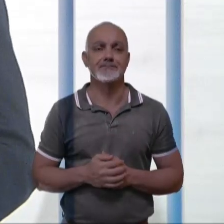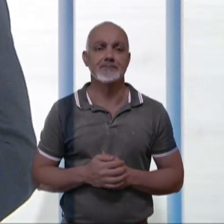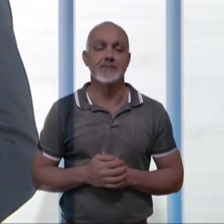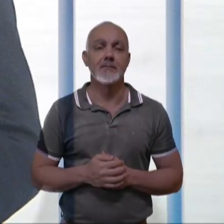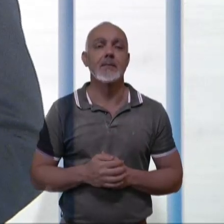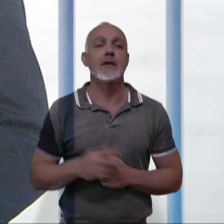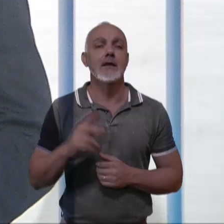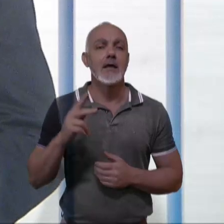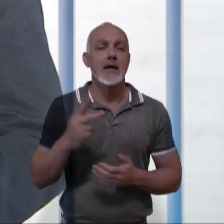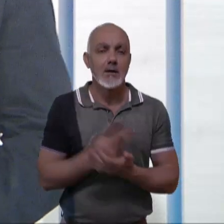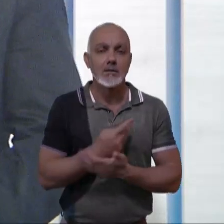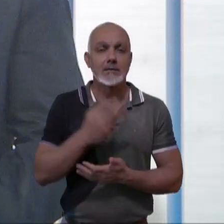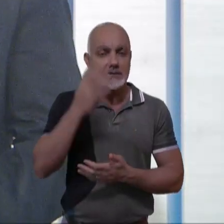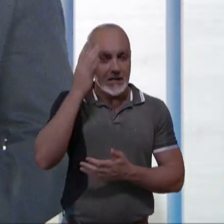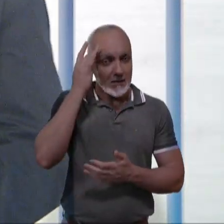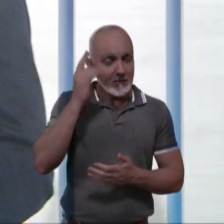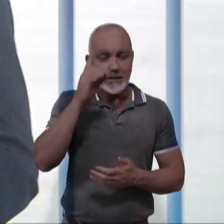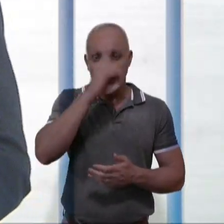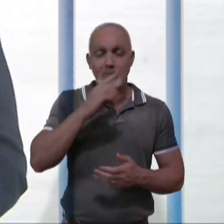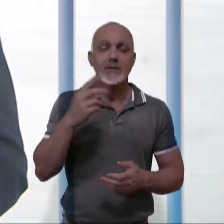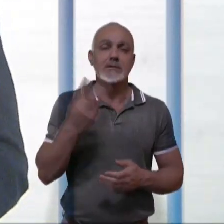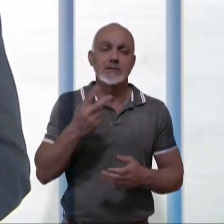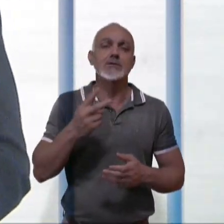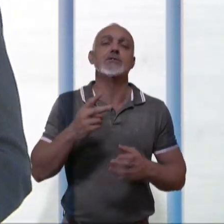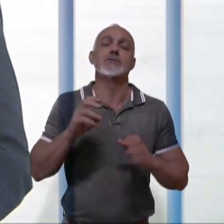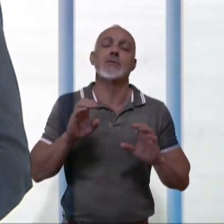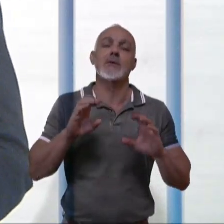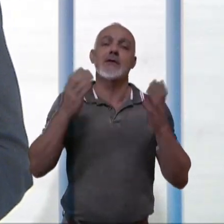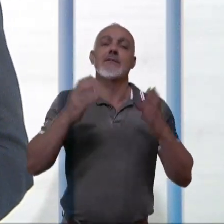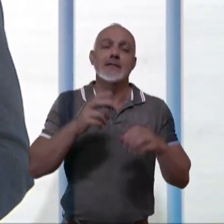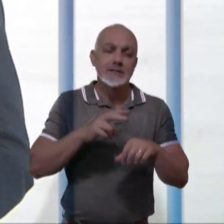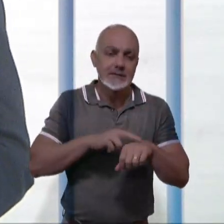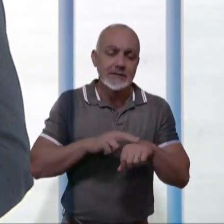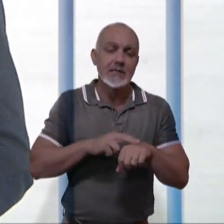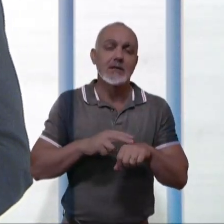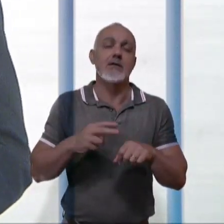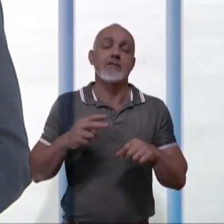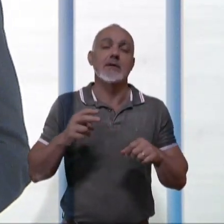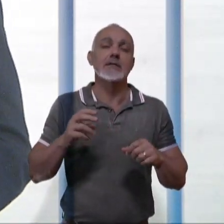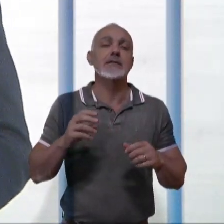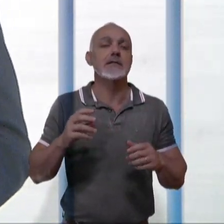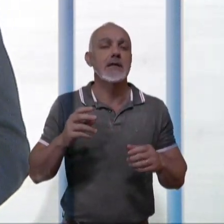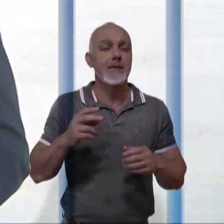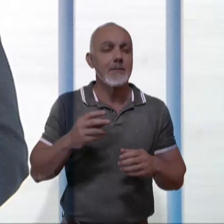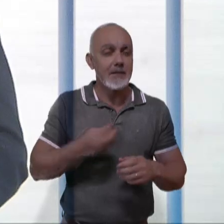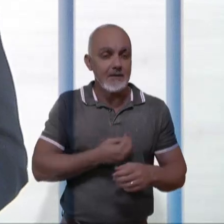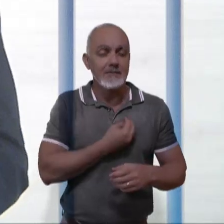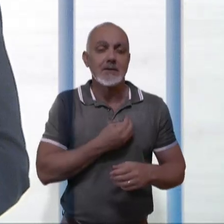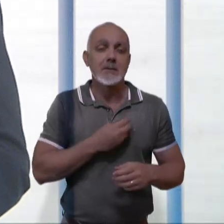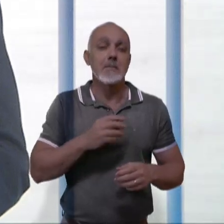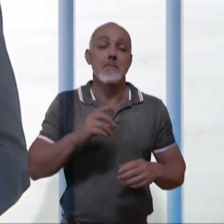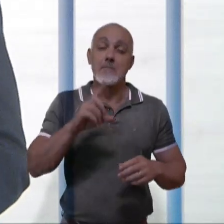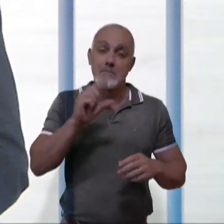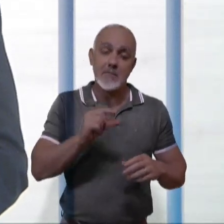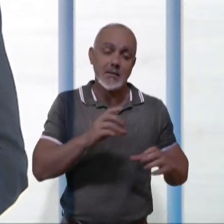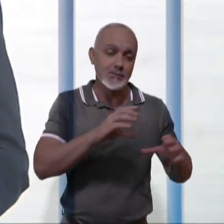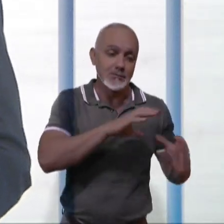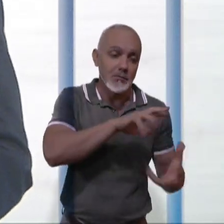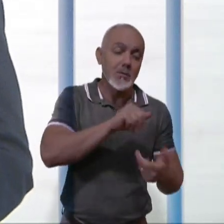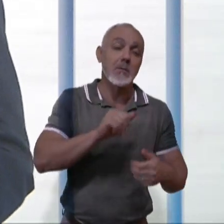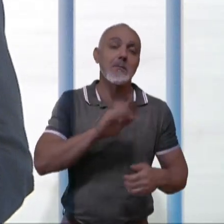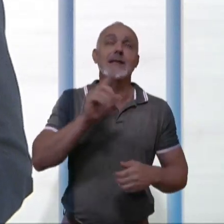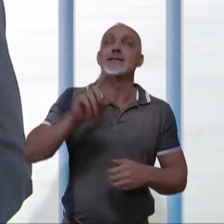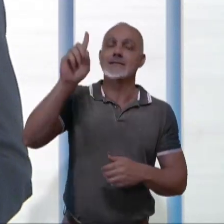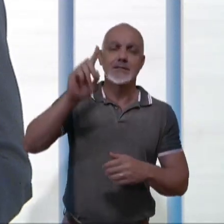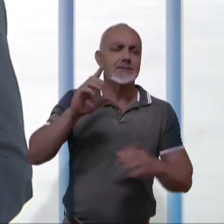E acontece amanhã e domingo a segunda edição do evento Sinal Verde para a Vida, Menos Mundo e Mais Deus. Quem tem